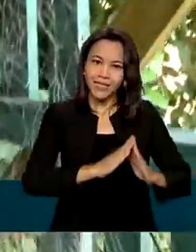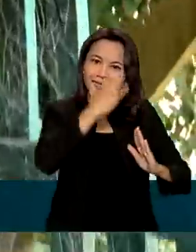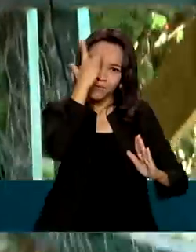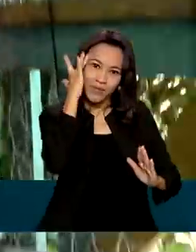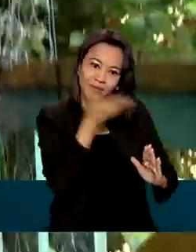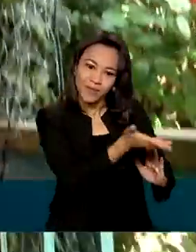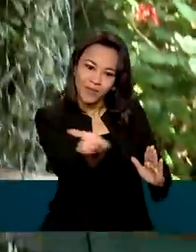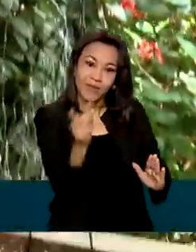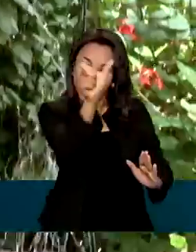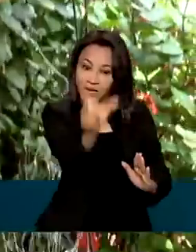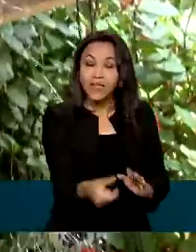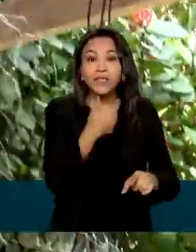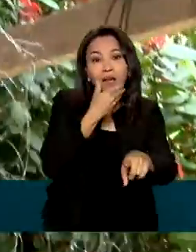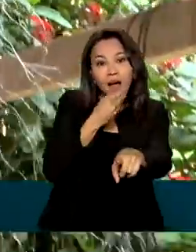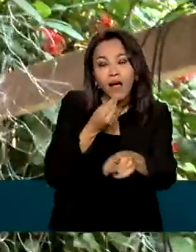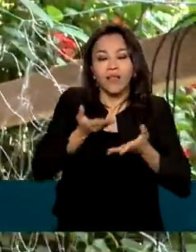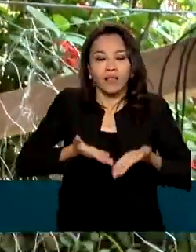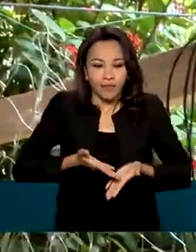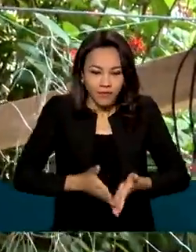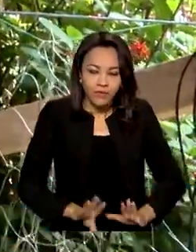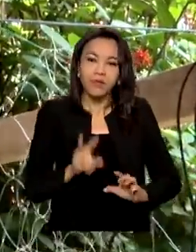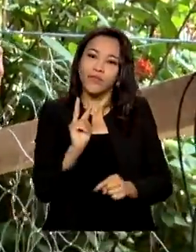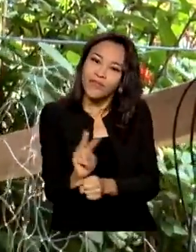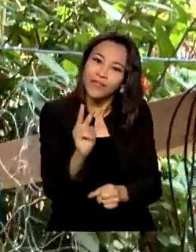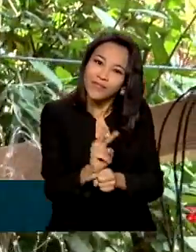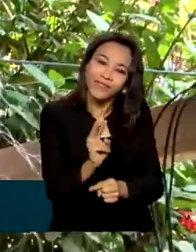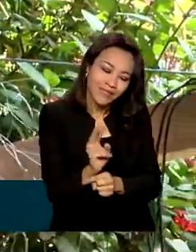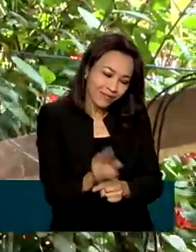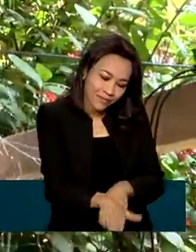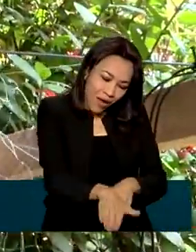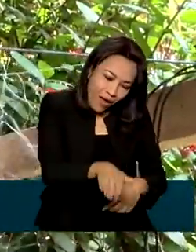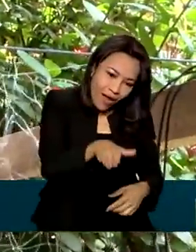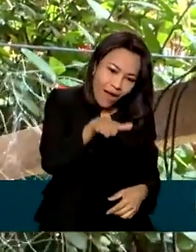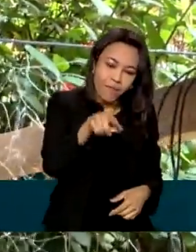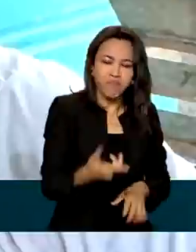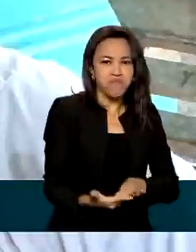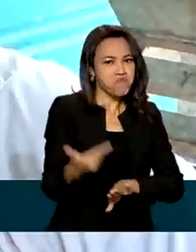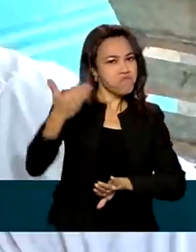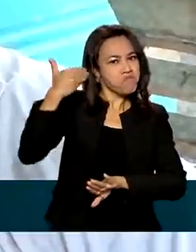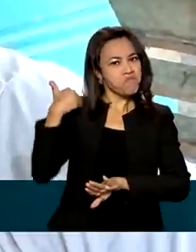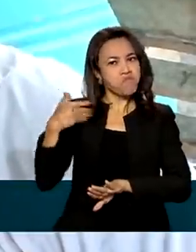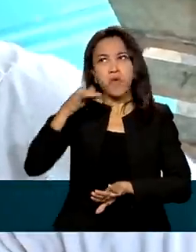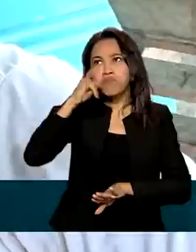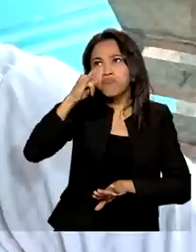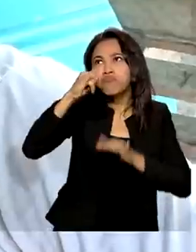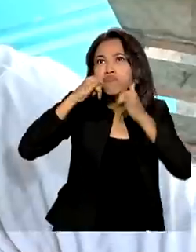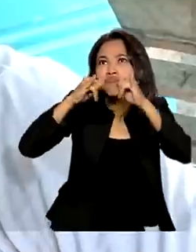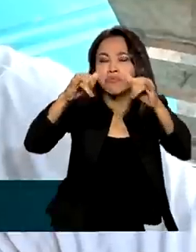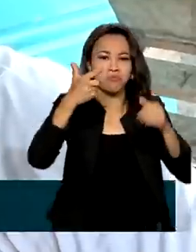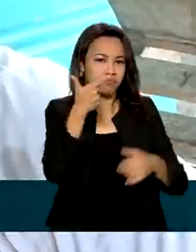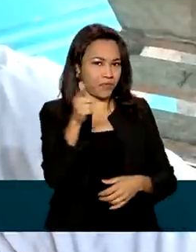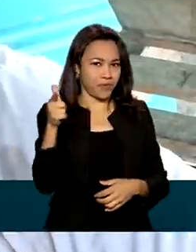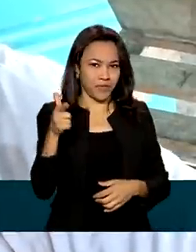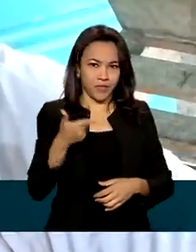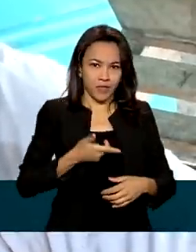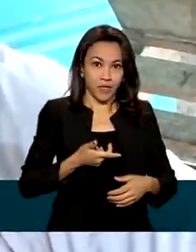como o Maximal, nascido e criado aqui. Não tinha energia elétrica, não tinha estrada.